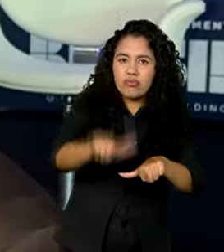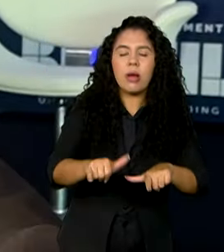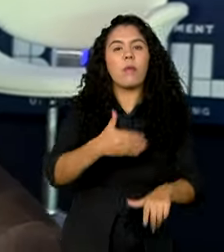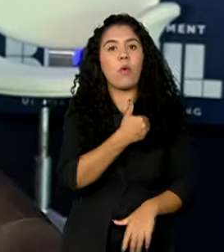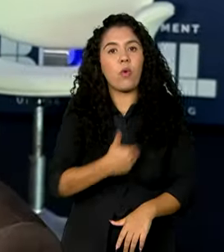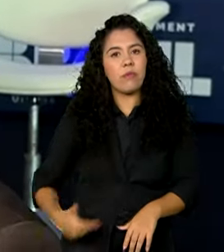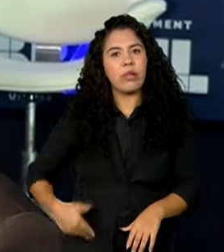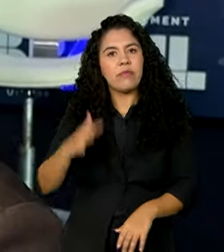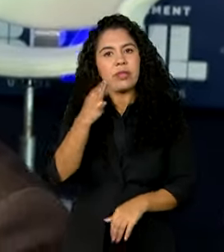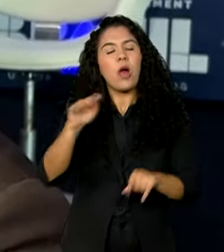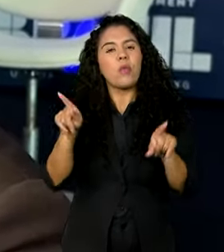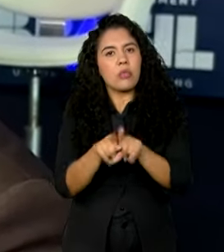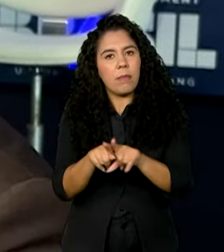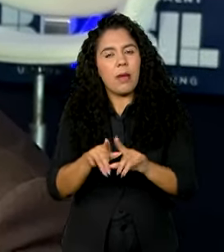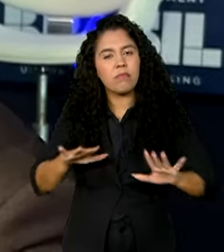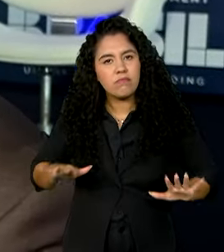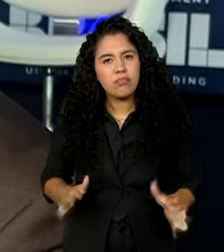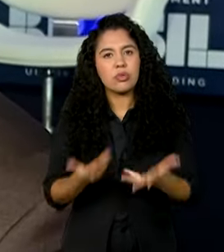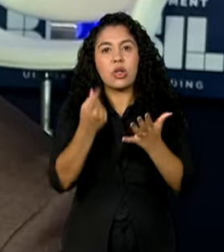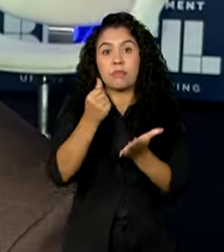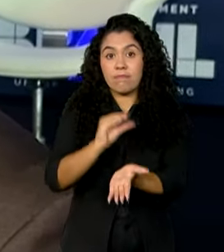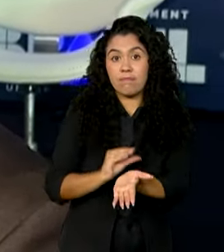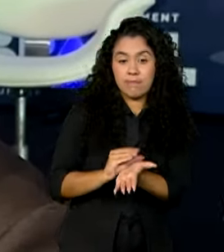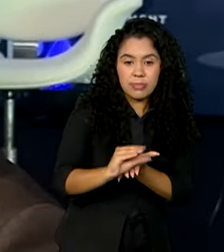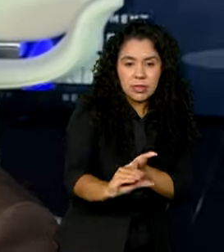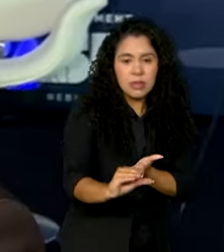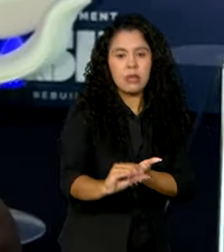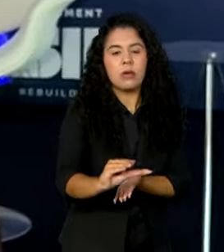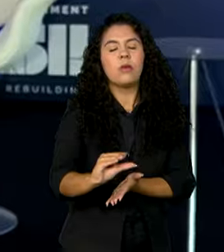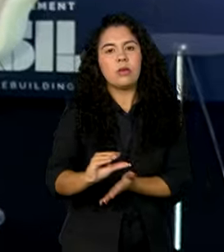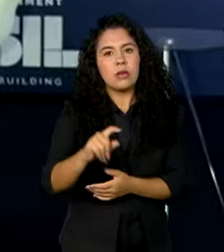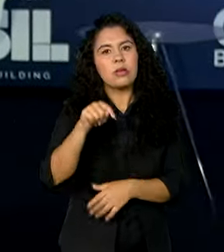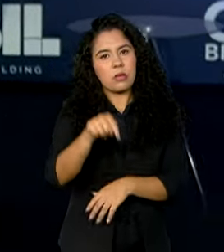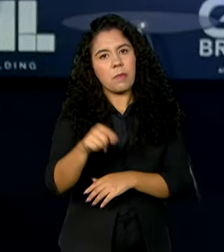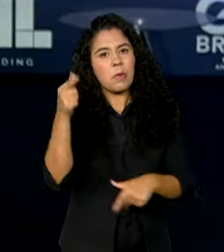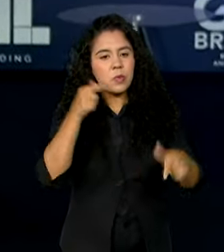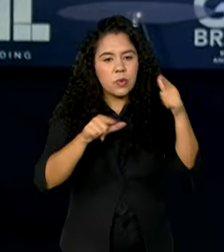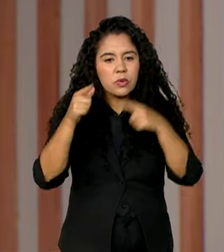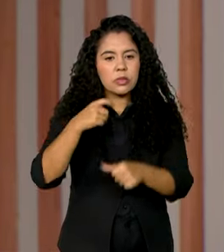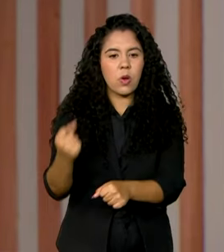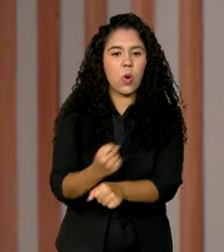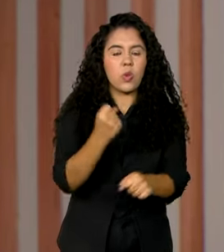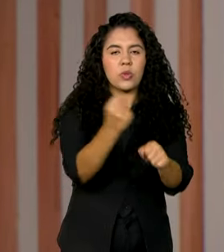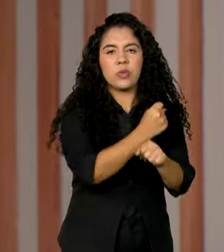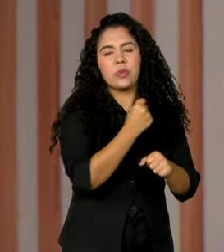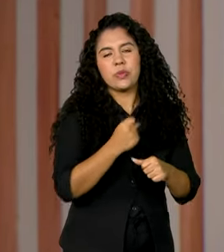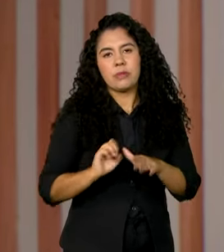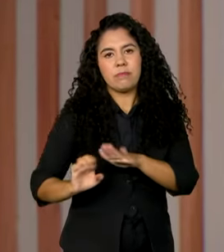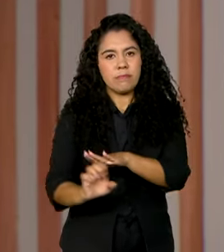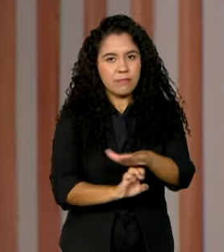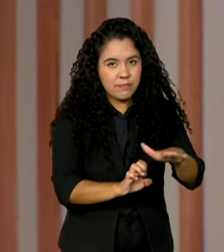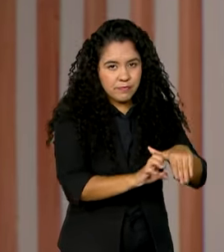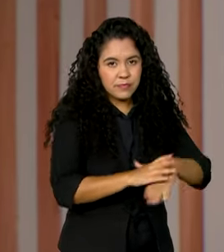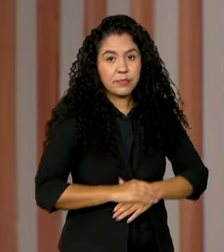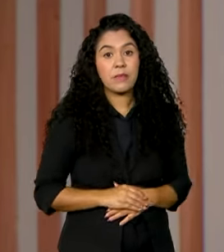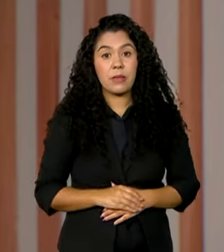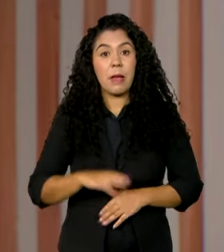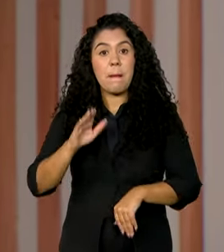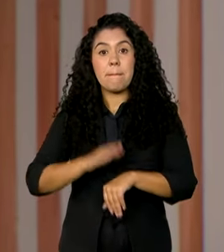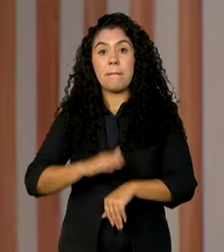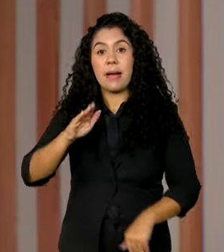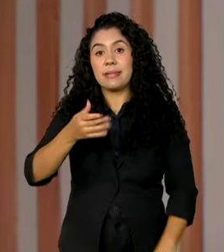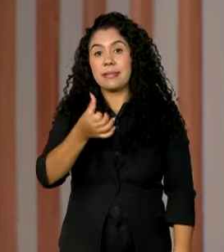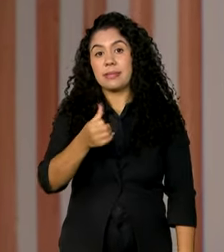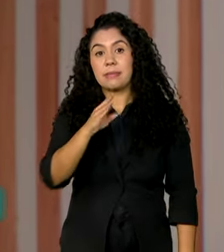fomentando e fornecendo financiamento para que empreendimentos sejam aqui construídos. Mais de seis bilhões